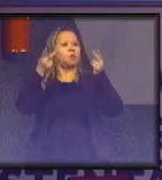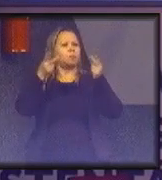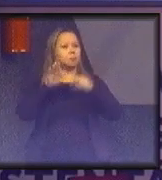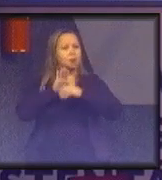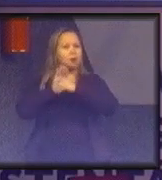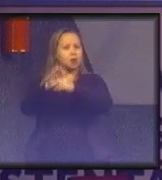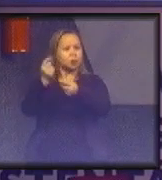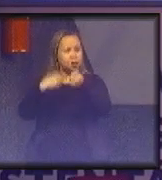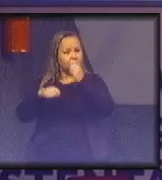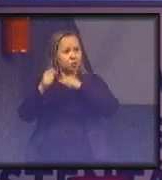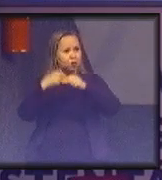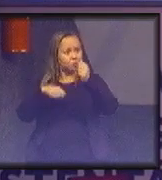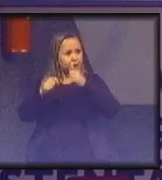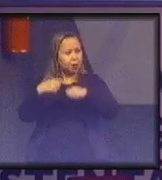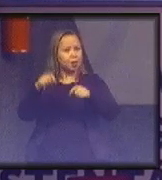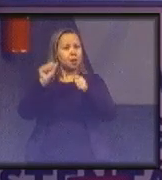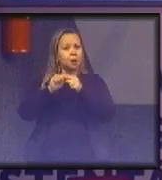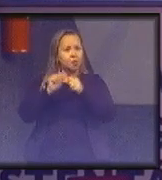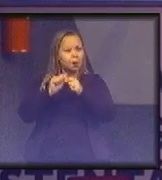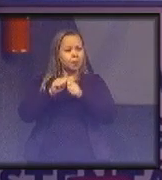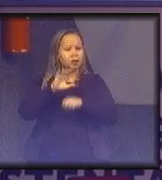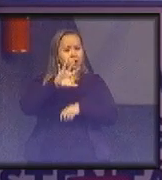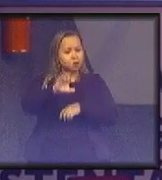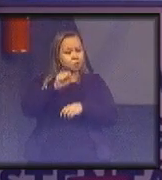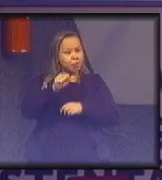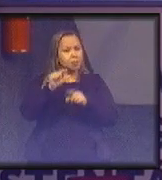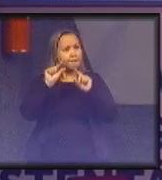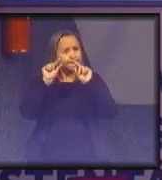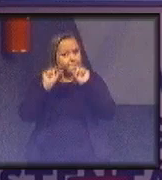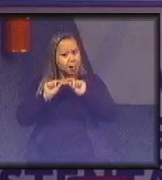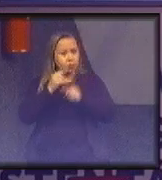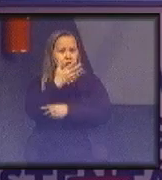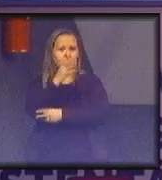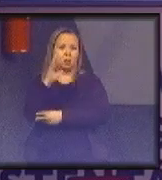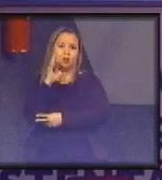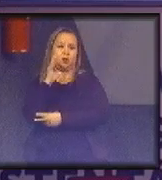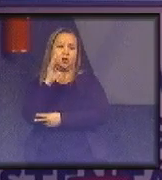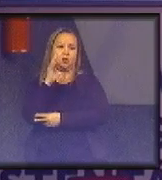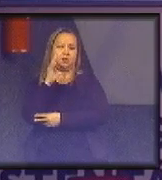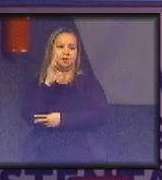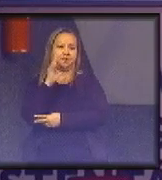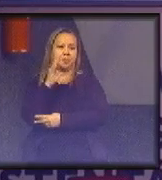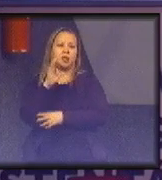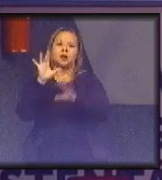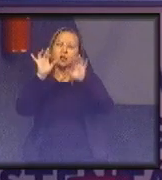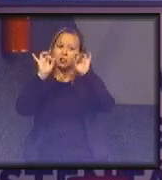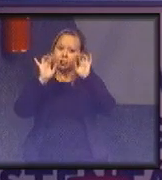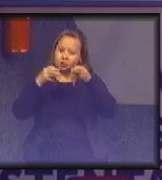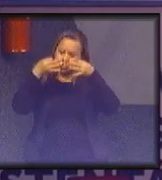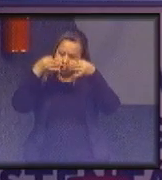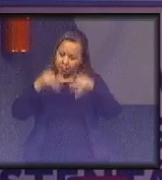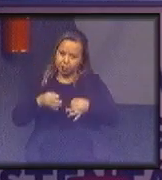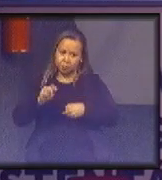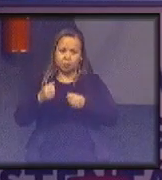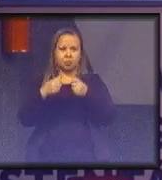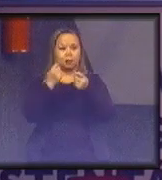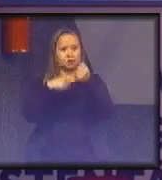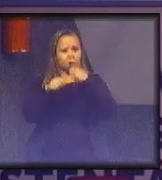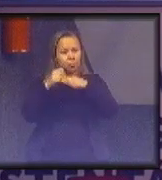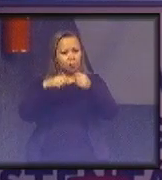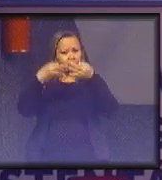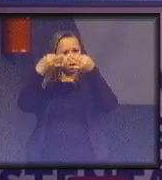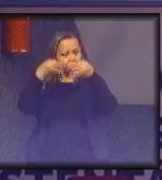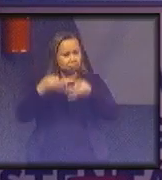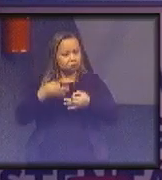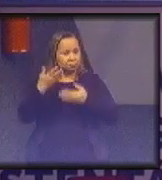poderia fazer com que se extraísse menos da natureza. E é exatamente isso que a economia circular busca, um modelo de